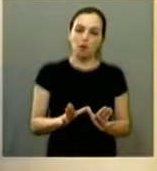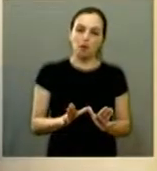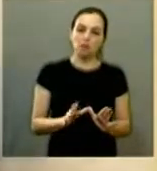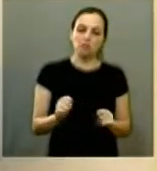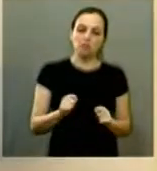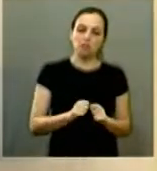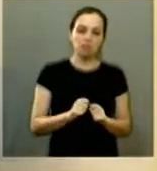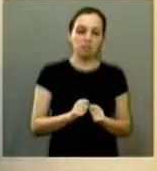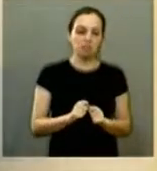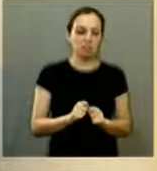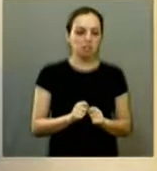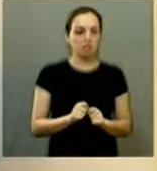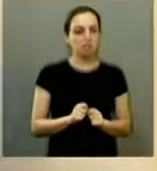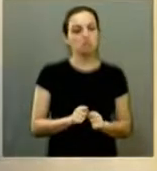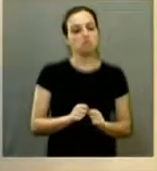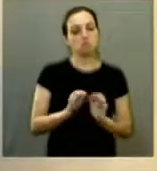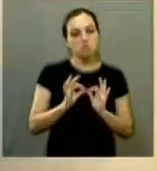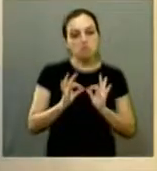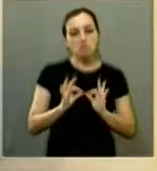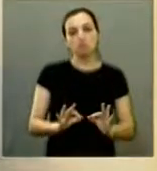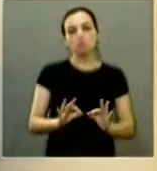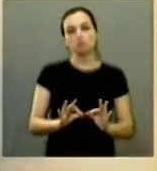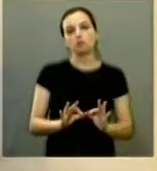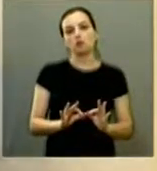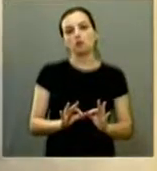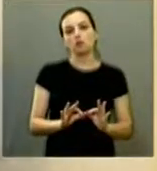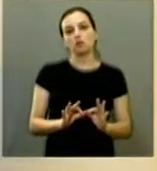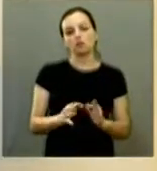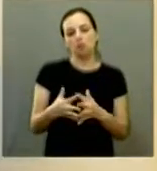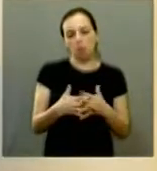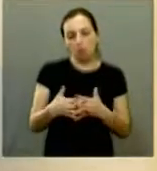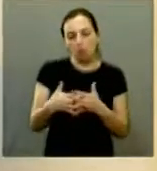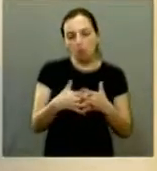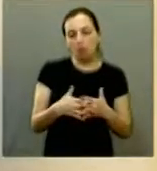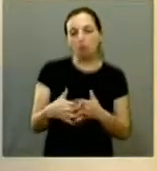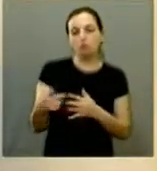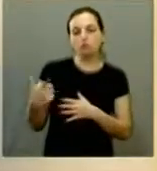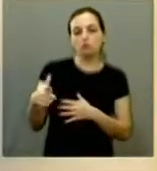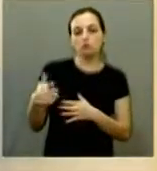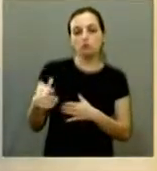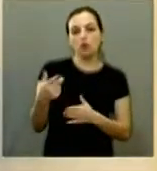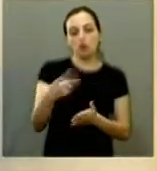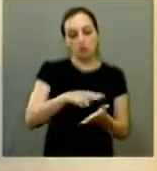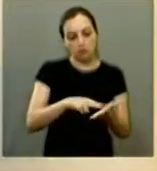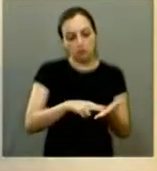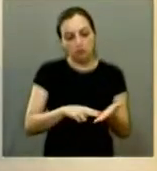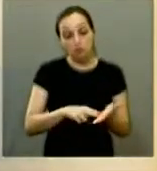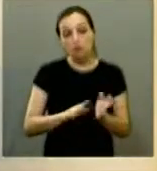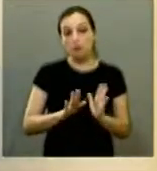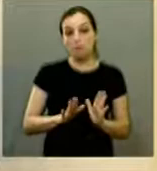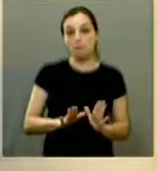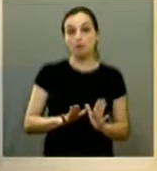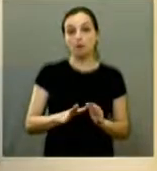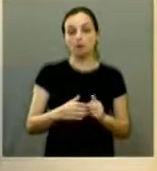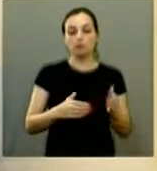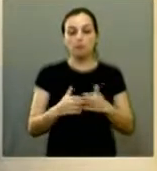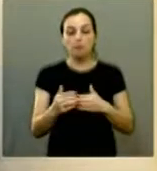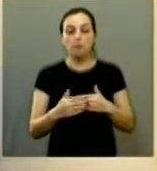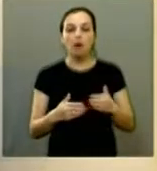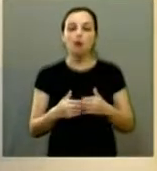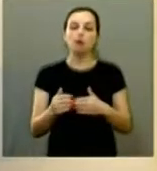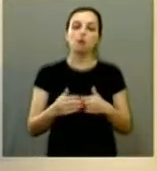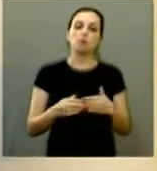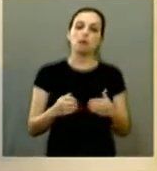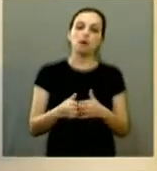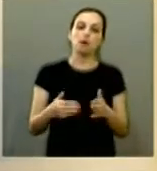sem complexidade sem monte uma redação extensa mas na prática com certeza vai ter